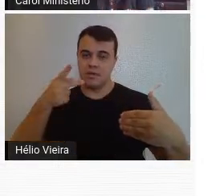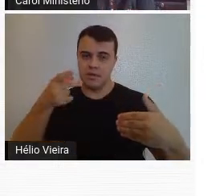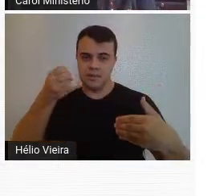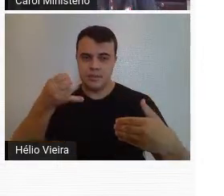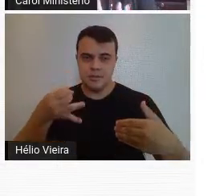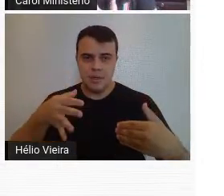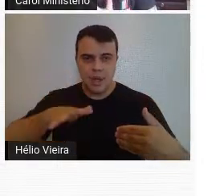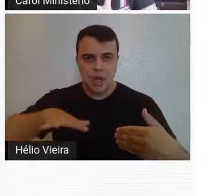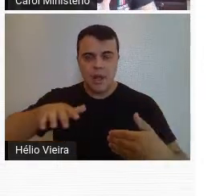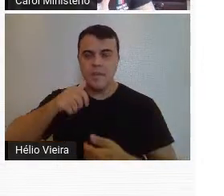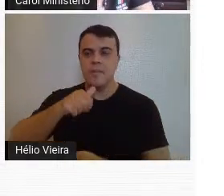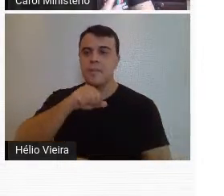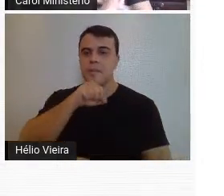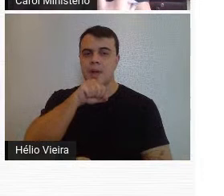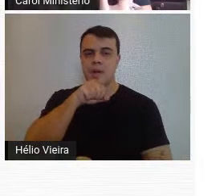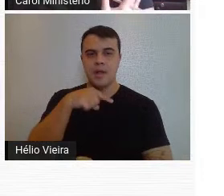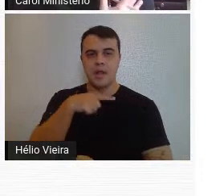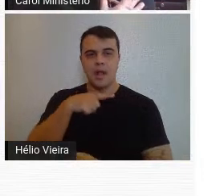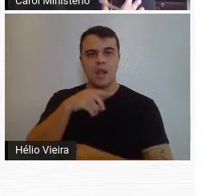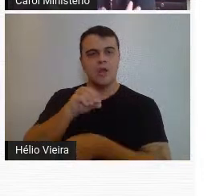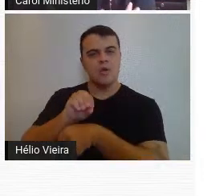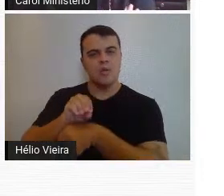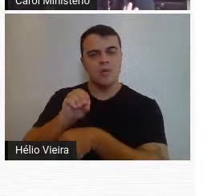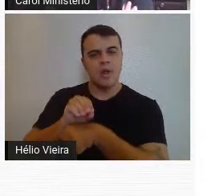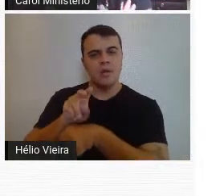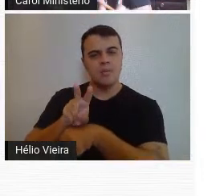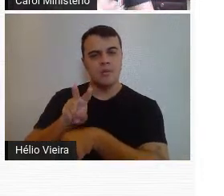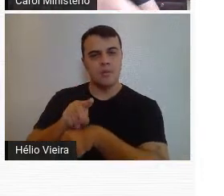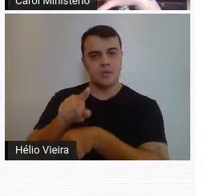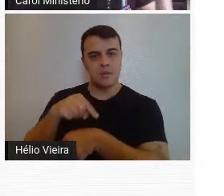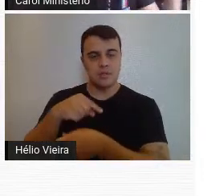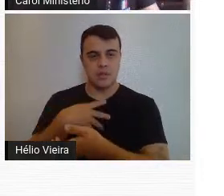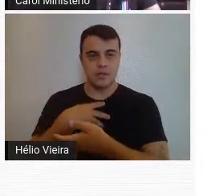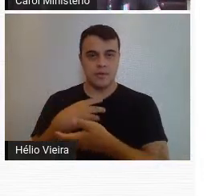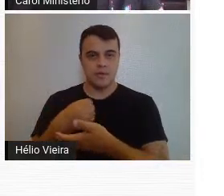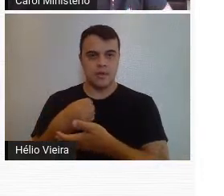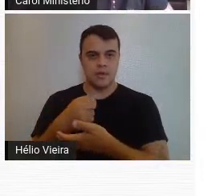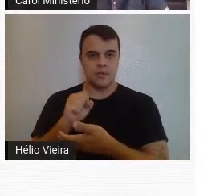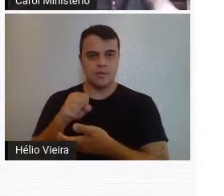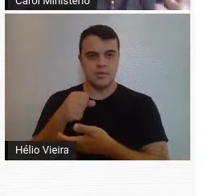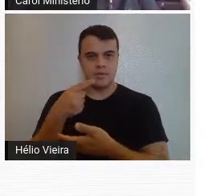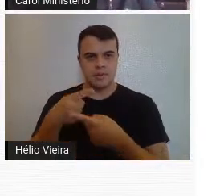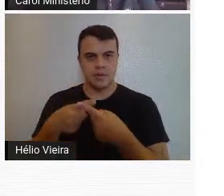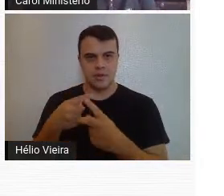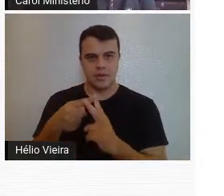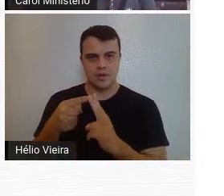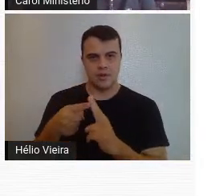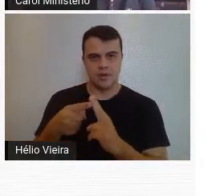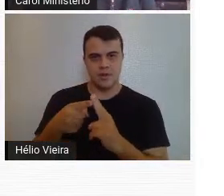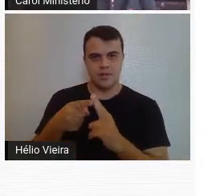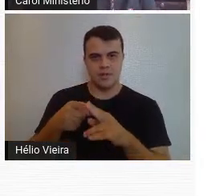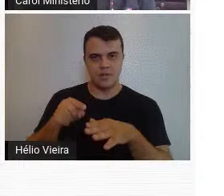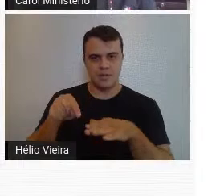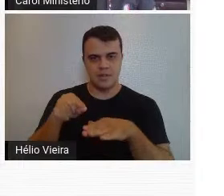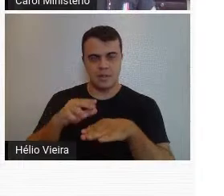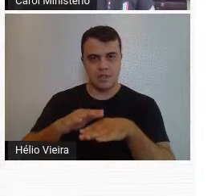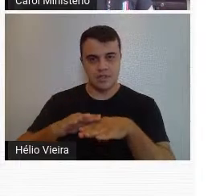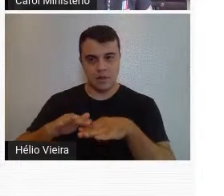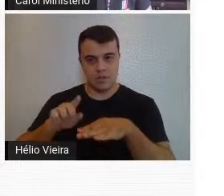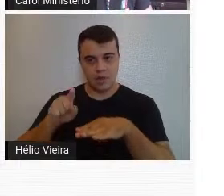essa mãe acolhendo e tentando proteger um filho e os outros dois descalços na rua.